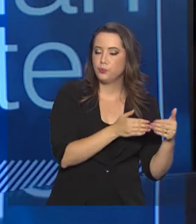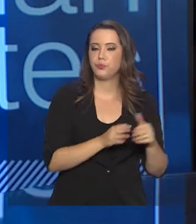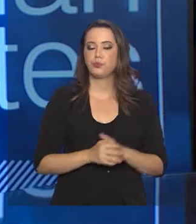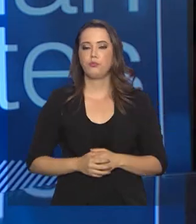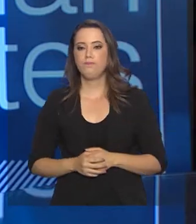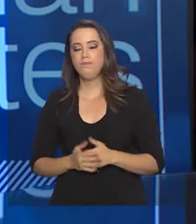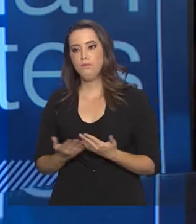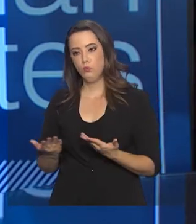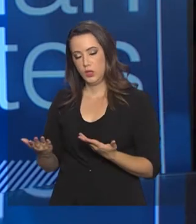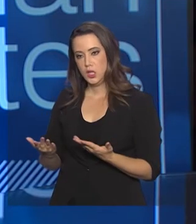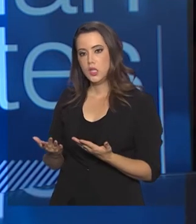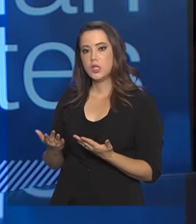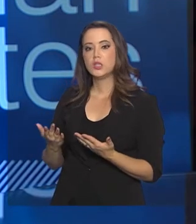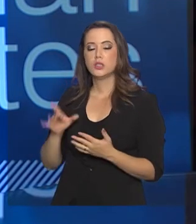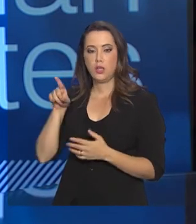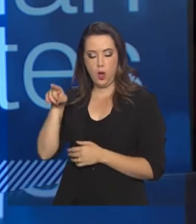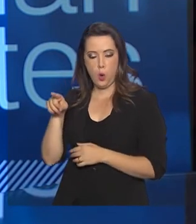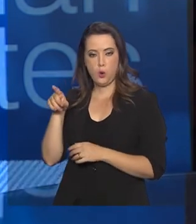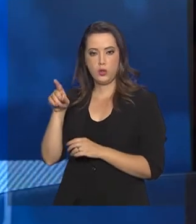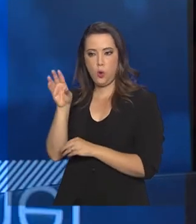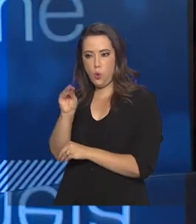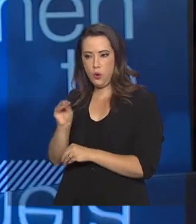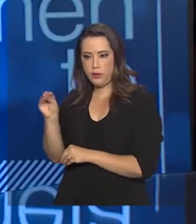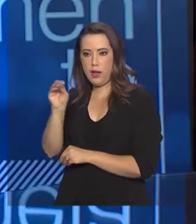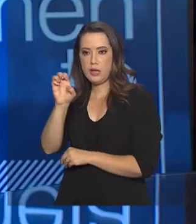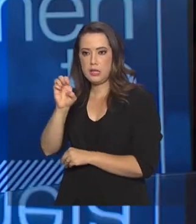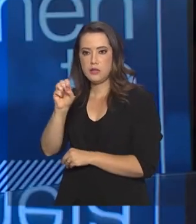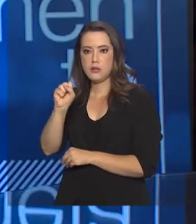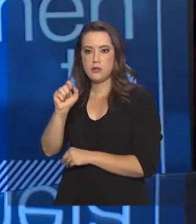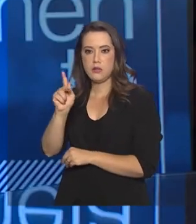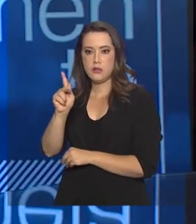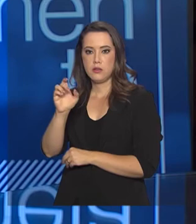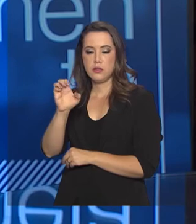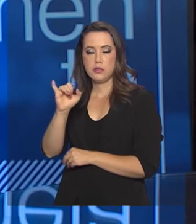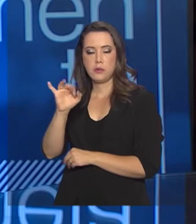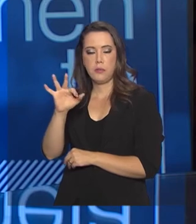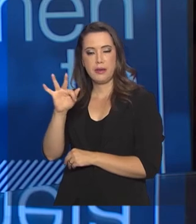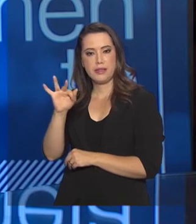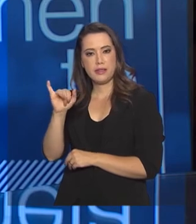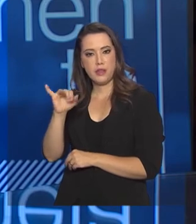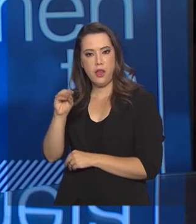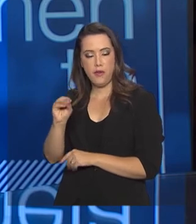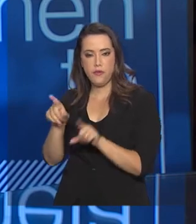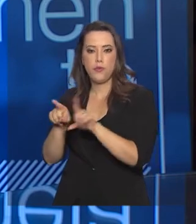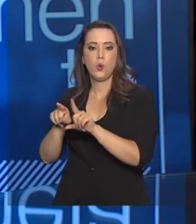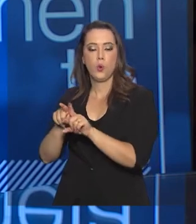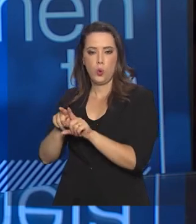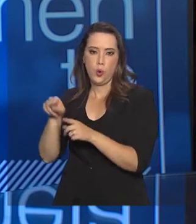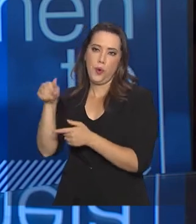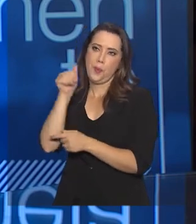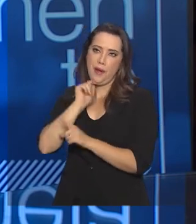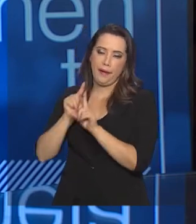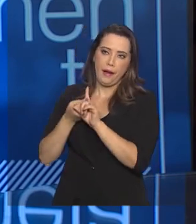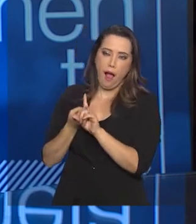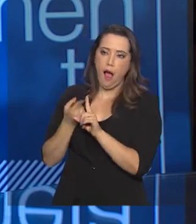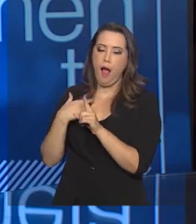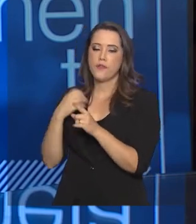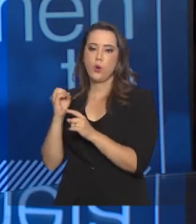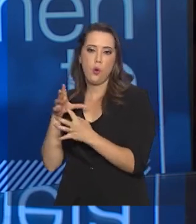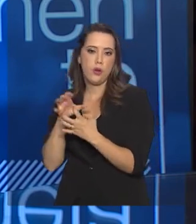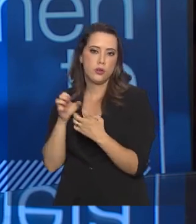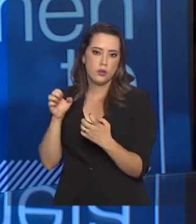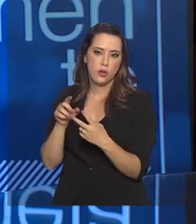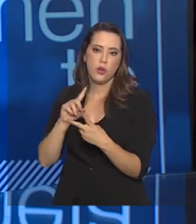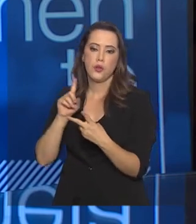Então, seria o específico, atendimento específico, que você falou aqui, nas gestantes, os próprios idosos que queiram participar. Também a questão